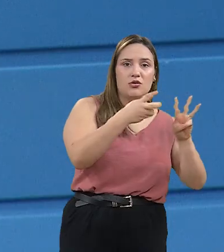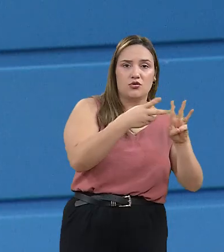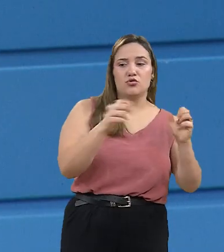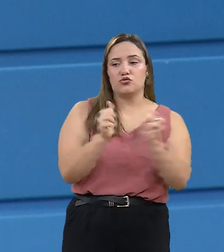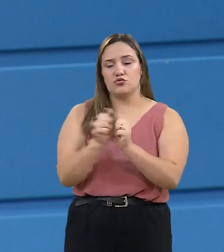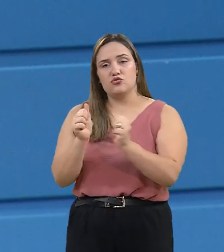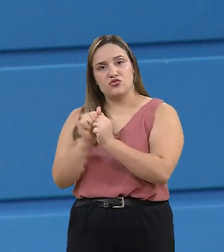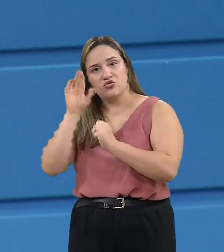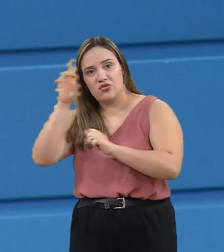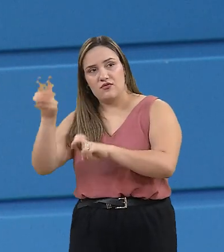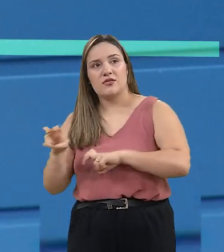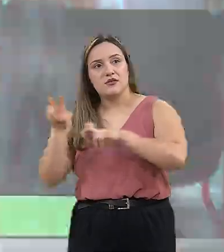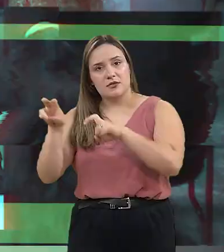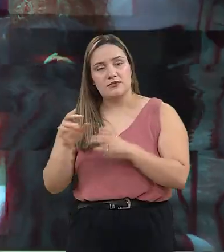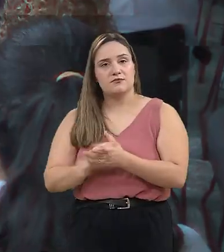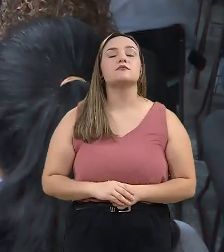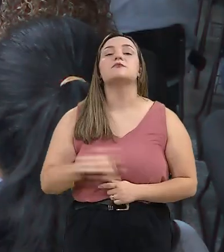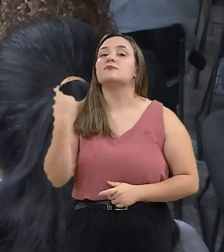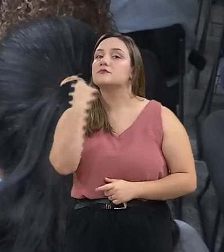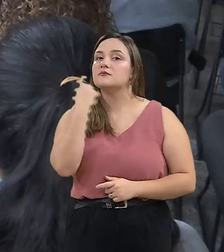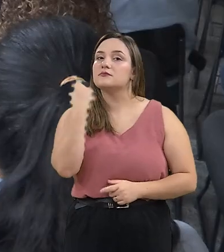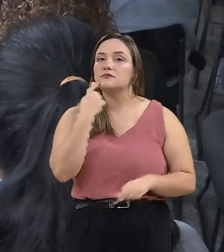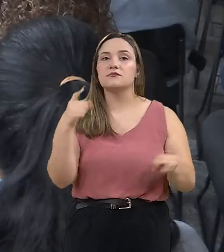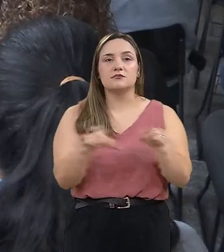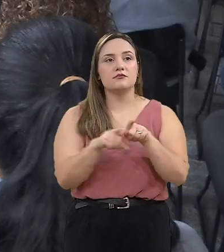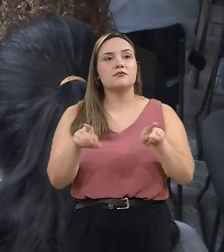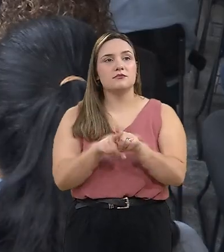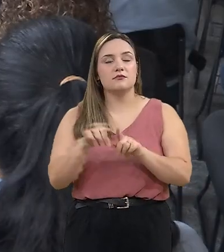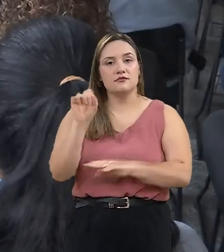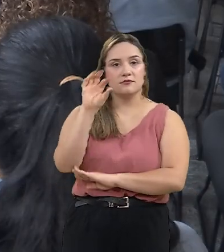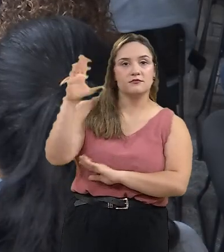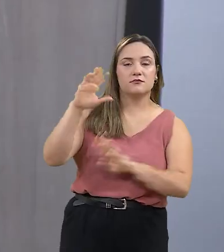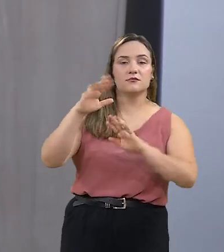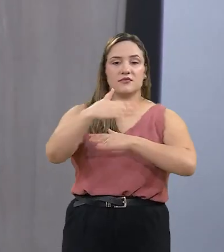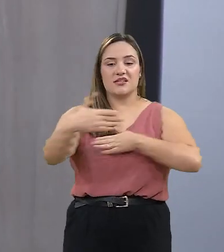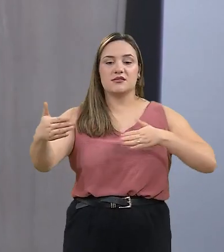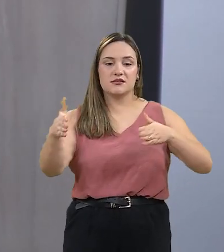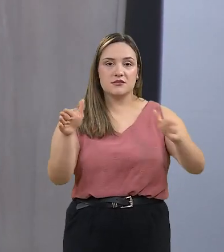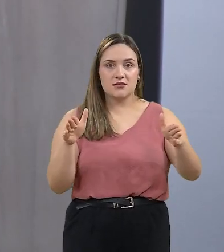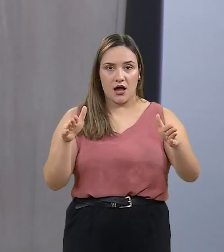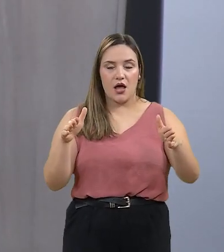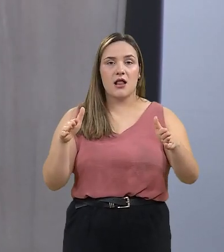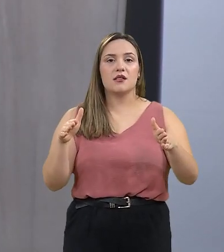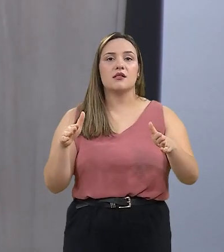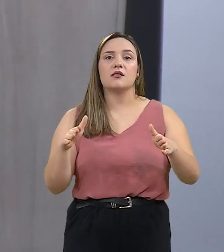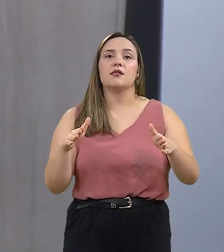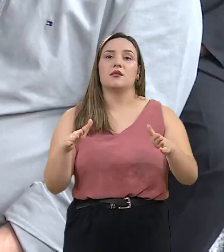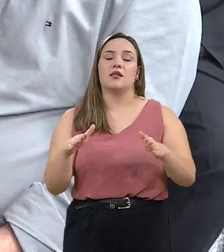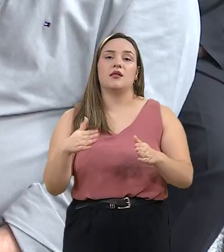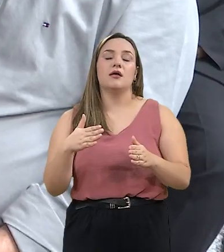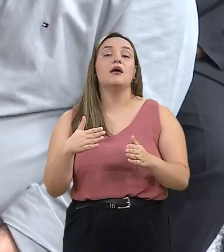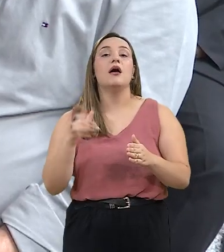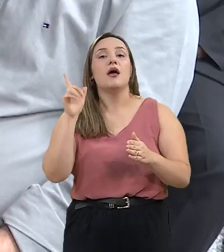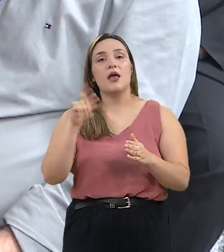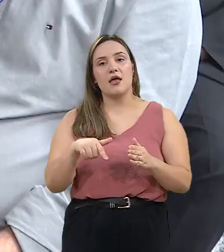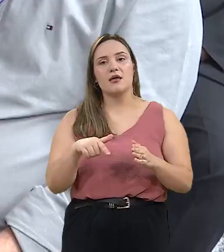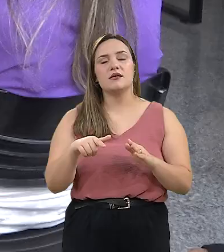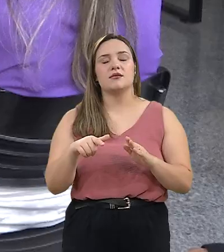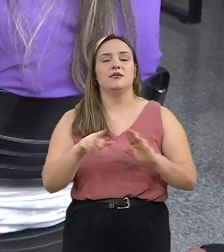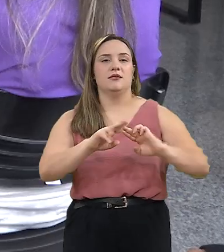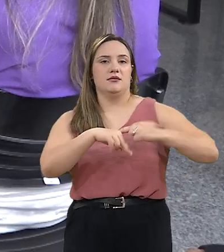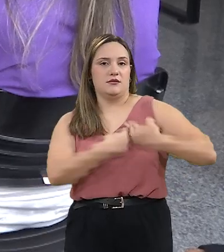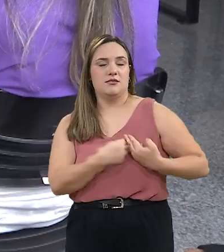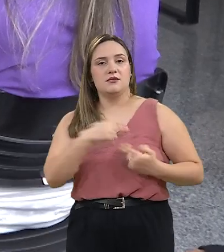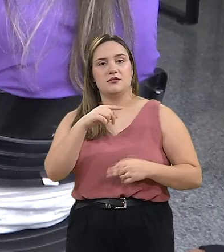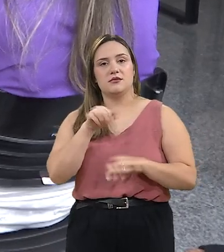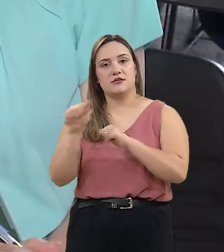proprietários e indígenas. Na sexta-feira, aconteceu na Sala de Multiuso uma palestra em alusão ao Setembro Amarelo com o tema